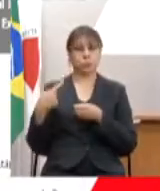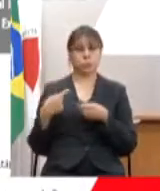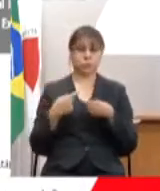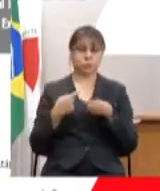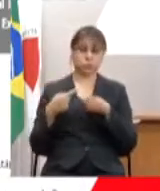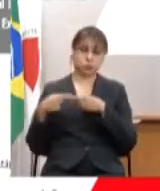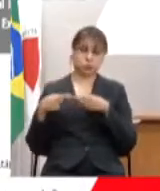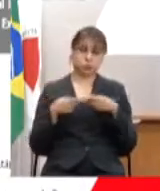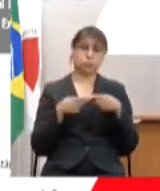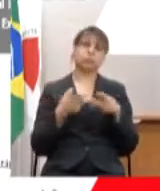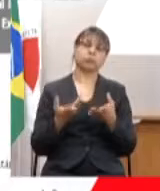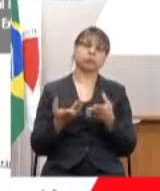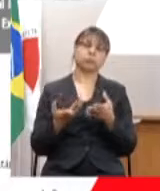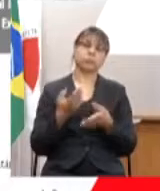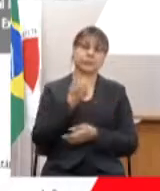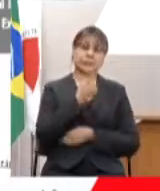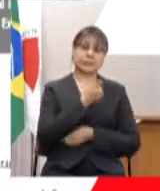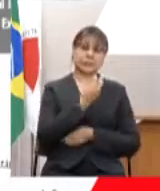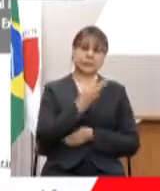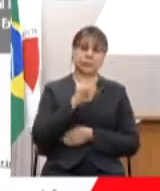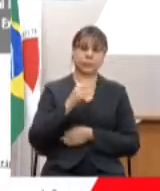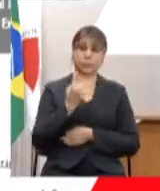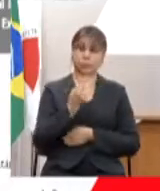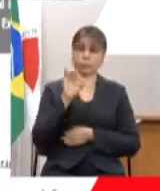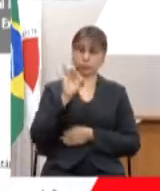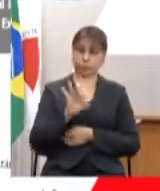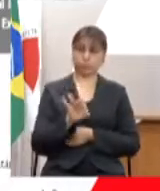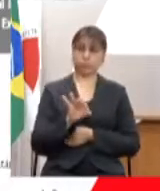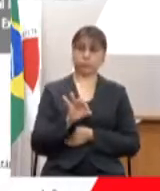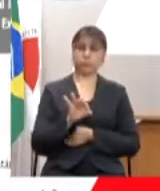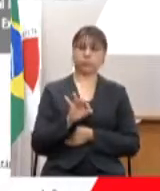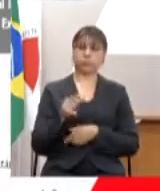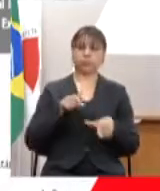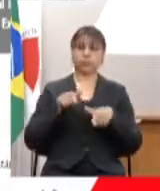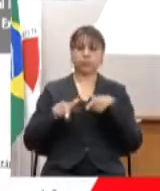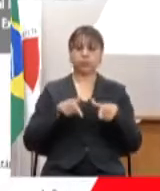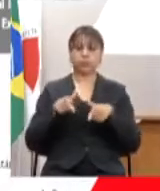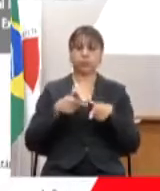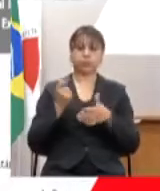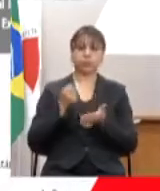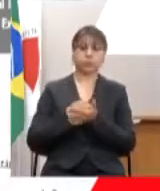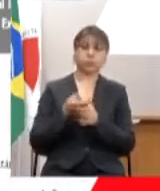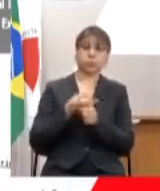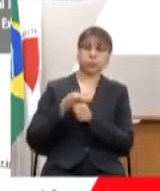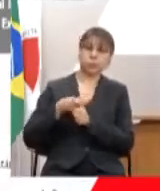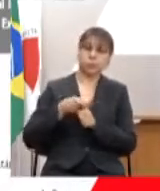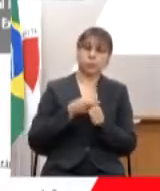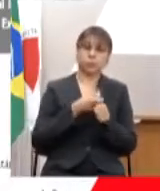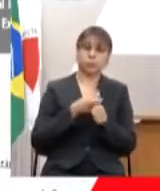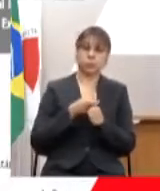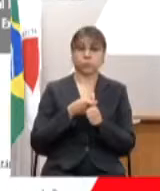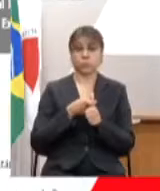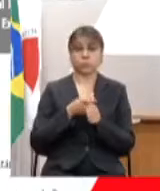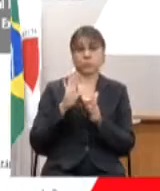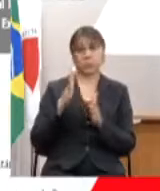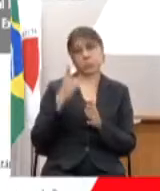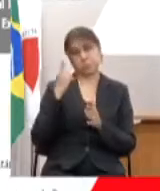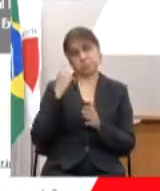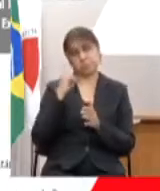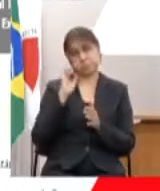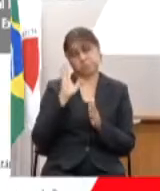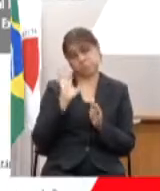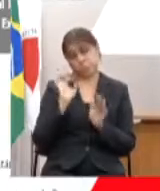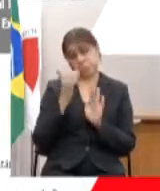13,1%. Serviço da dívida, pelo menos em termos orçamentários,